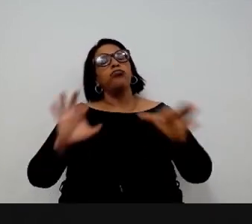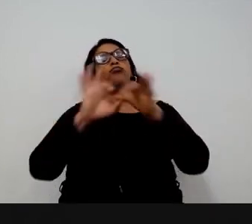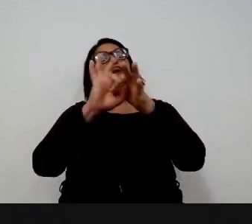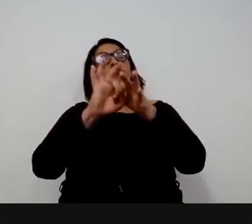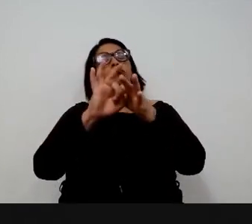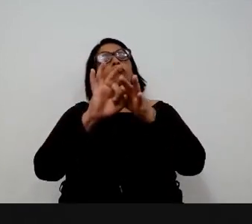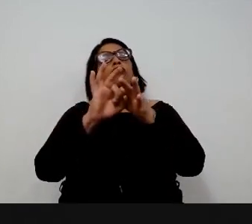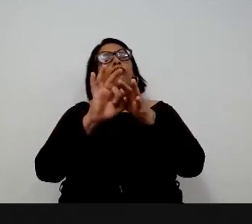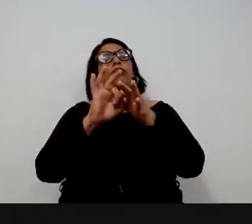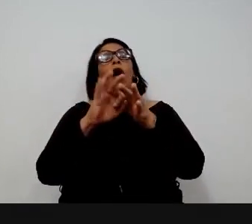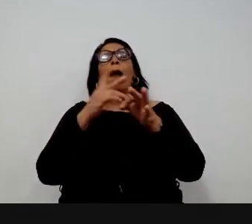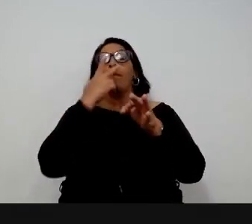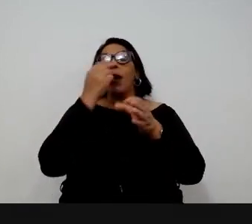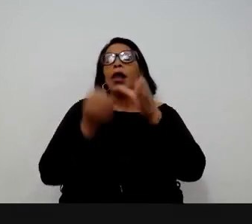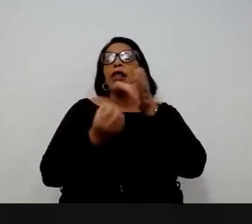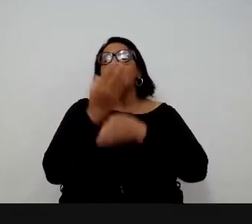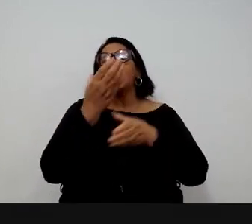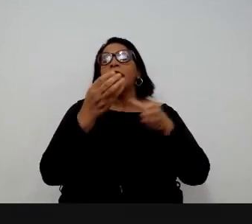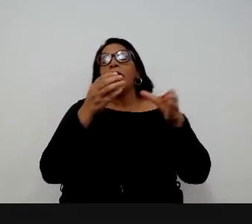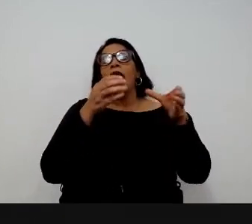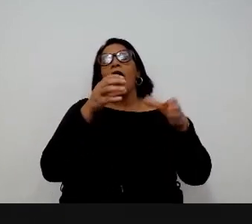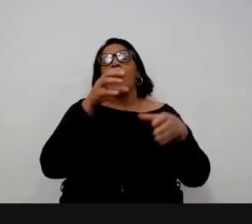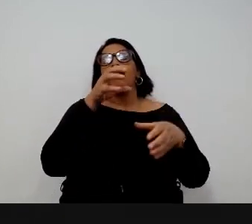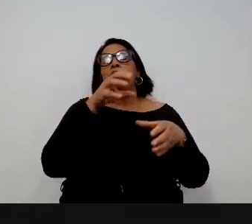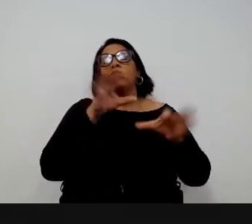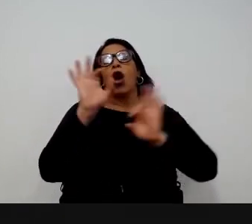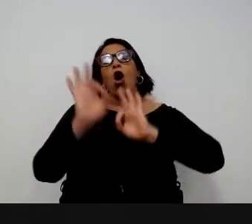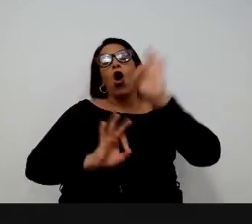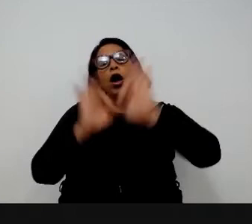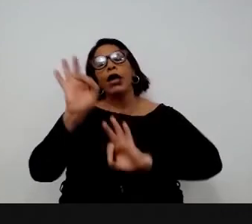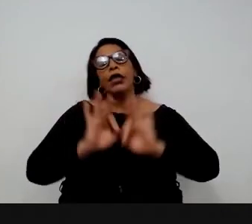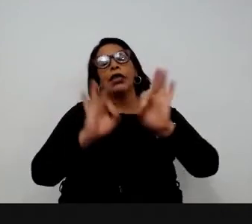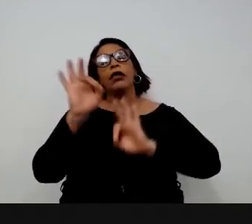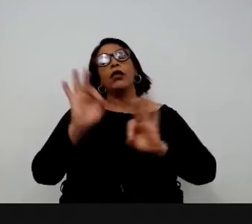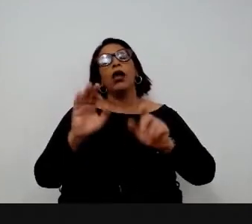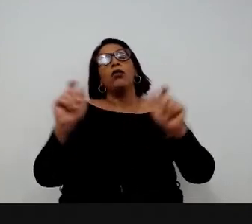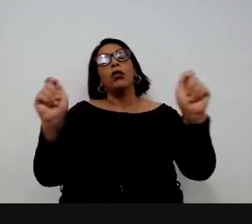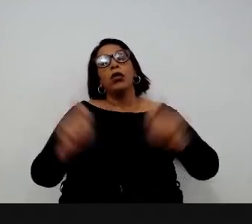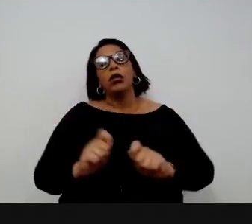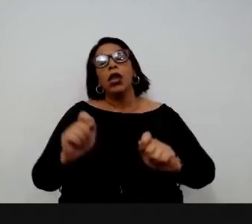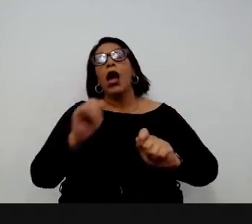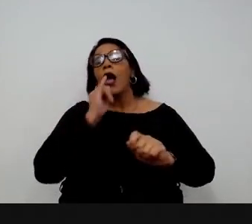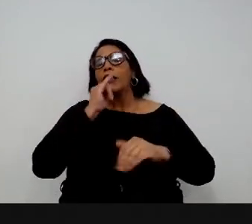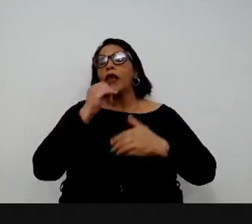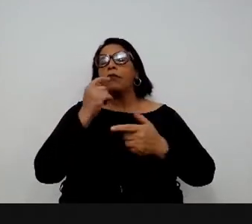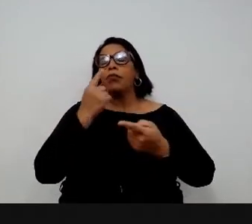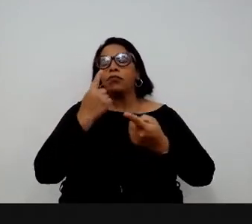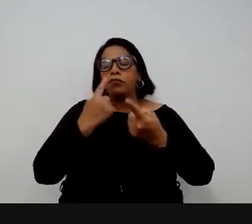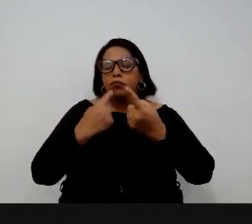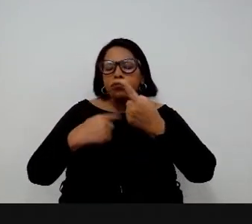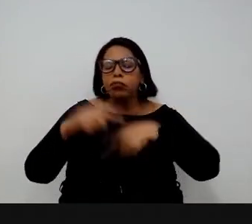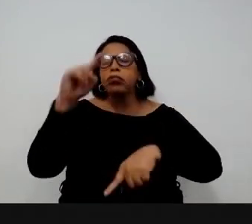pontos e criar cargos que sejam mais bem estruturados, possíveis promoções,